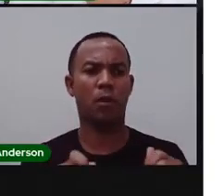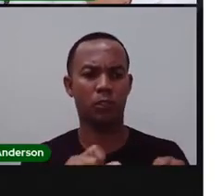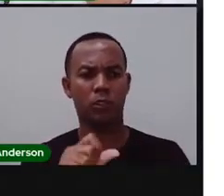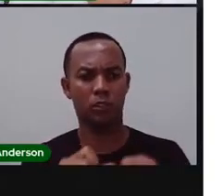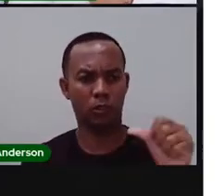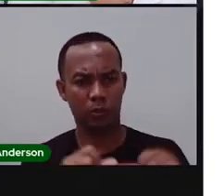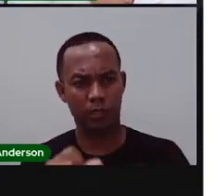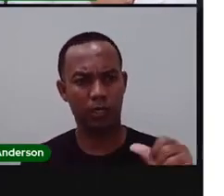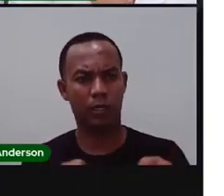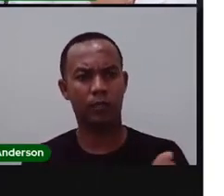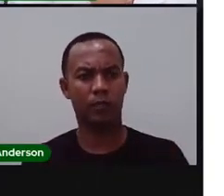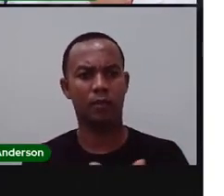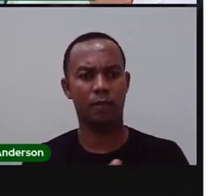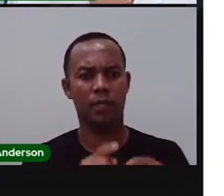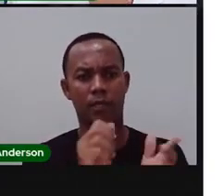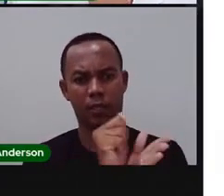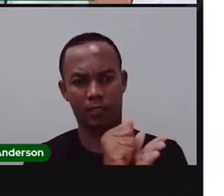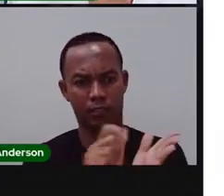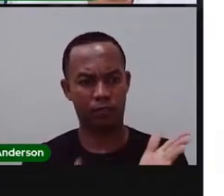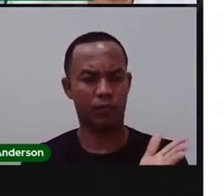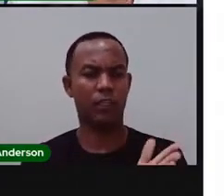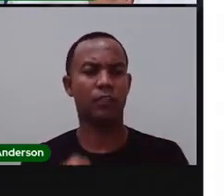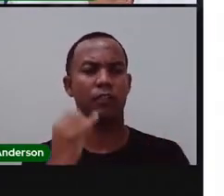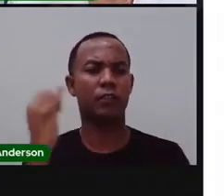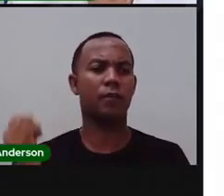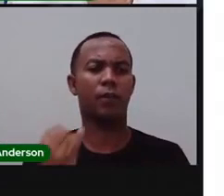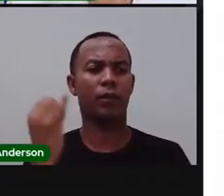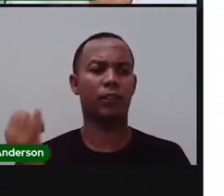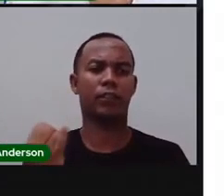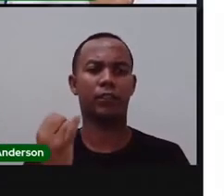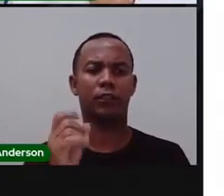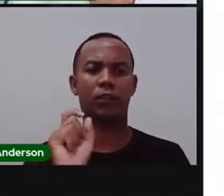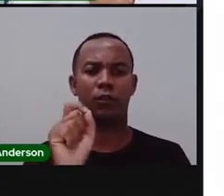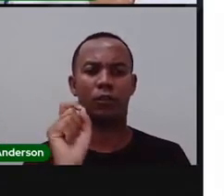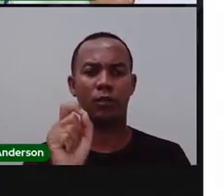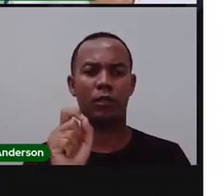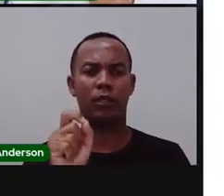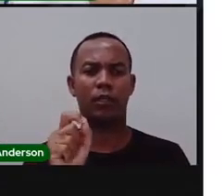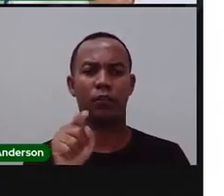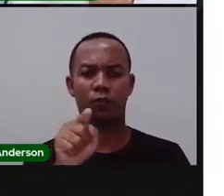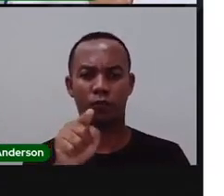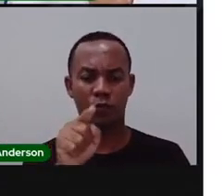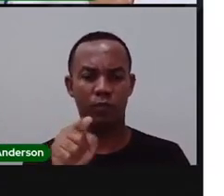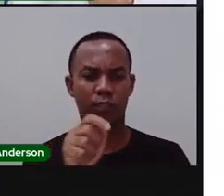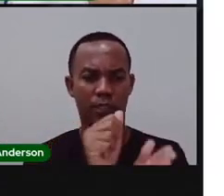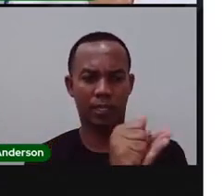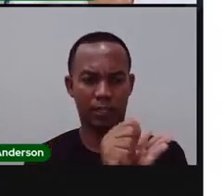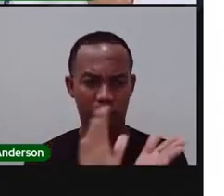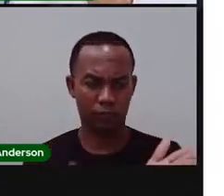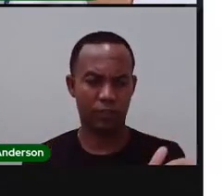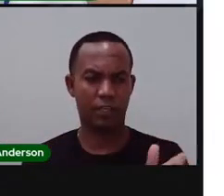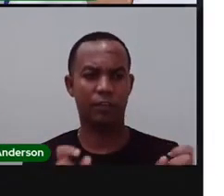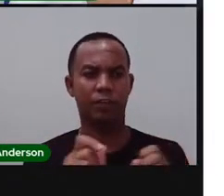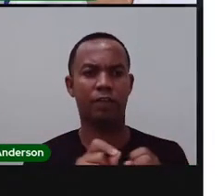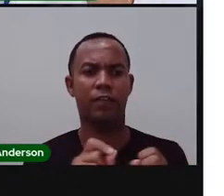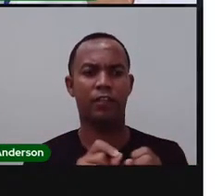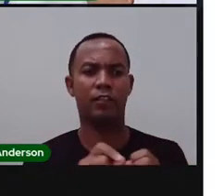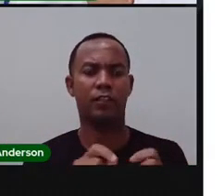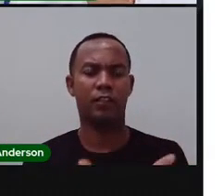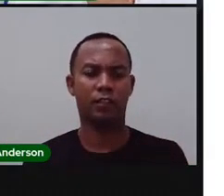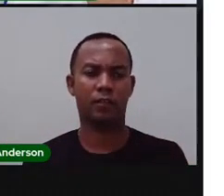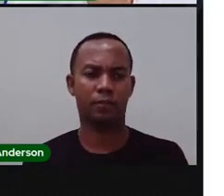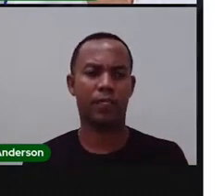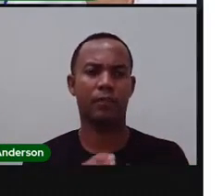outra atividade. O importante é que vocês estarão, né? Fazendo alguma atividade. E como a Pró-Maria sempre fala com vocês,